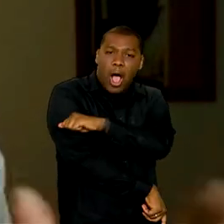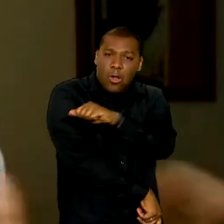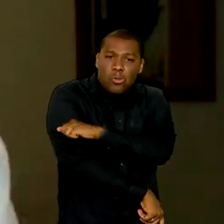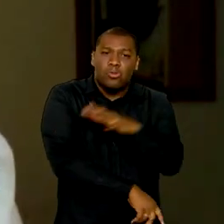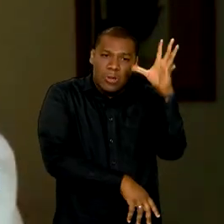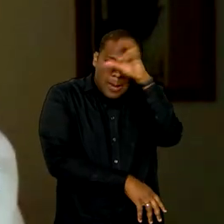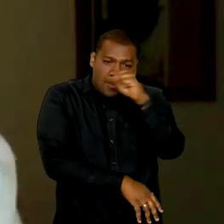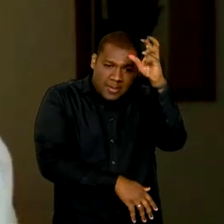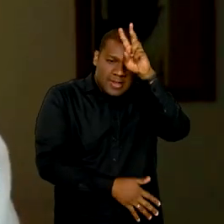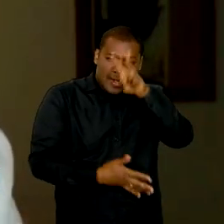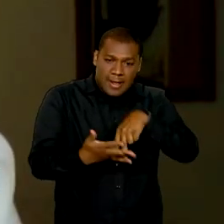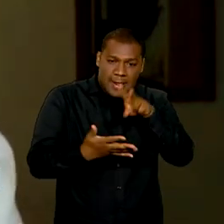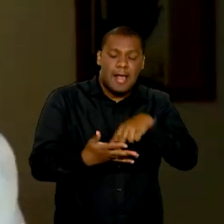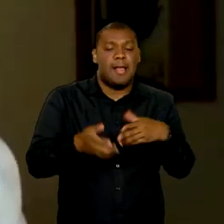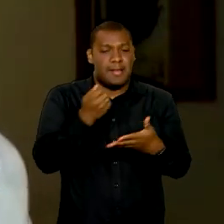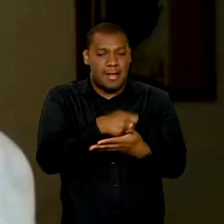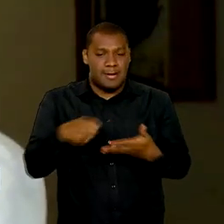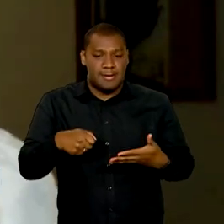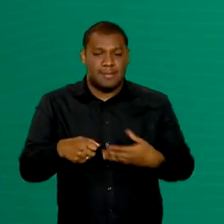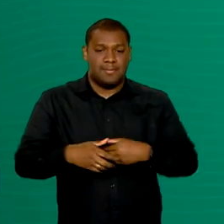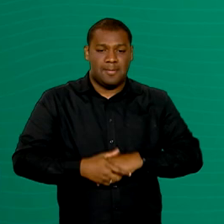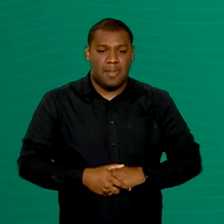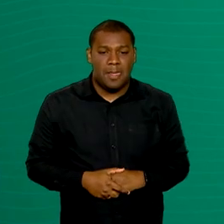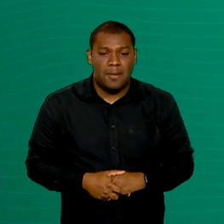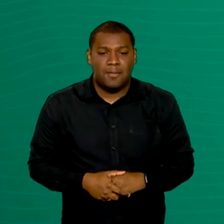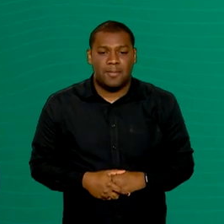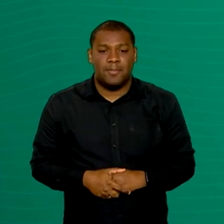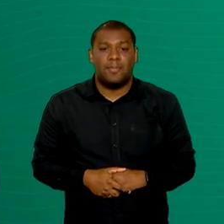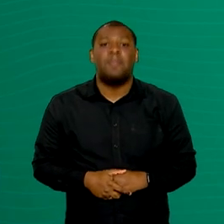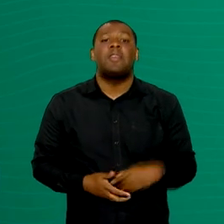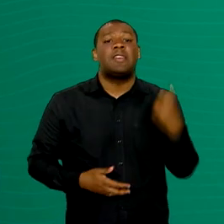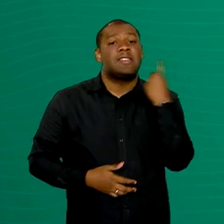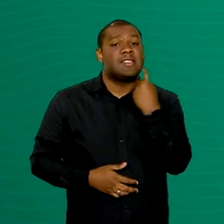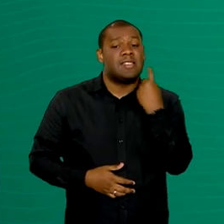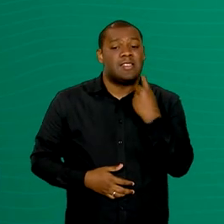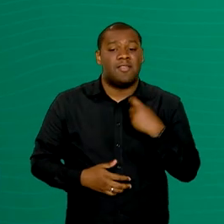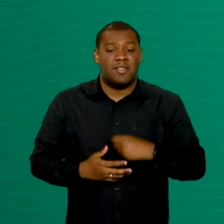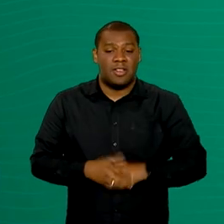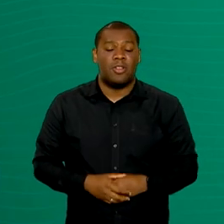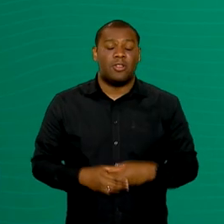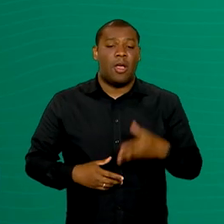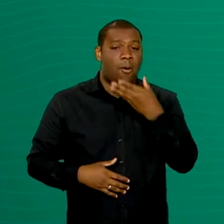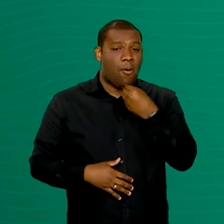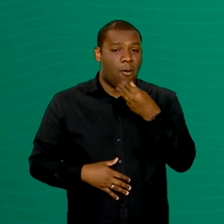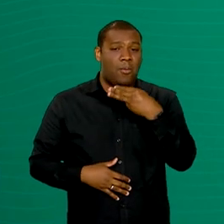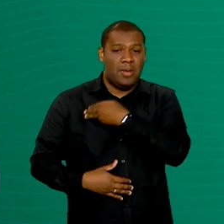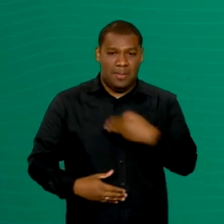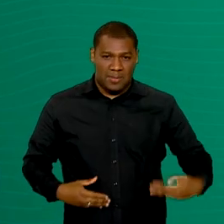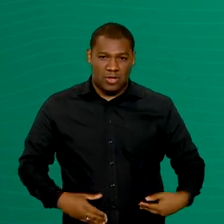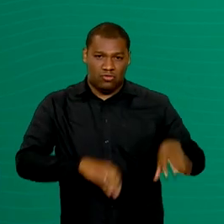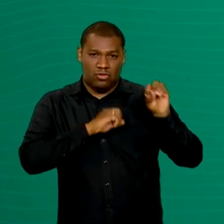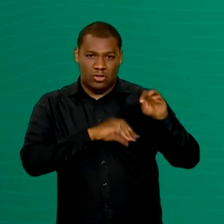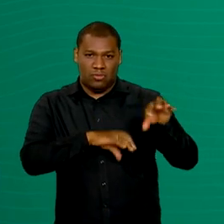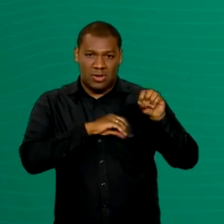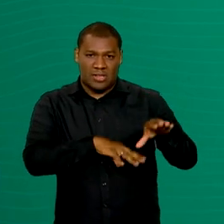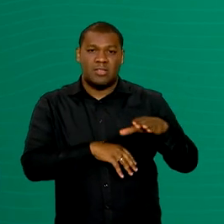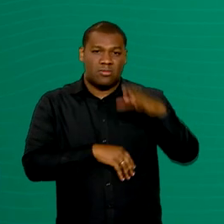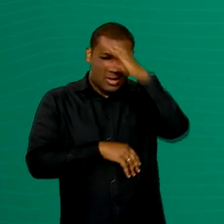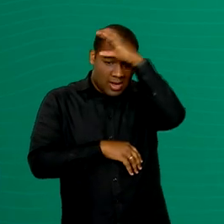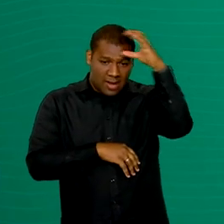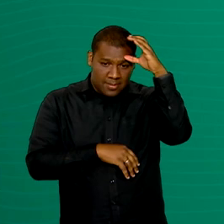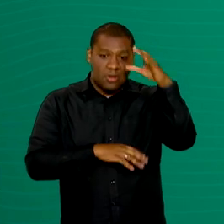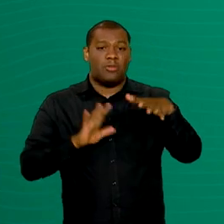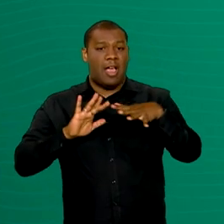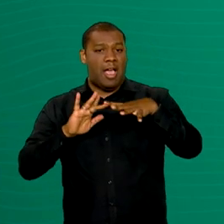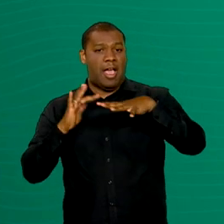também nessa fase da consolidação. E nesta sexta-feira, o ministro da Educação, em uma rede